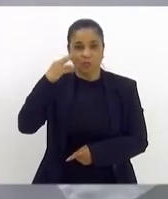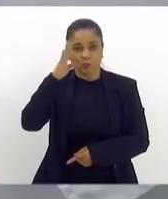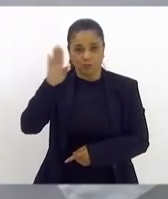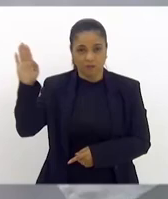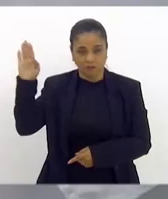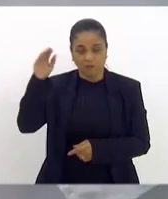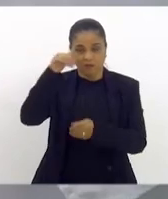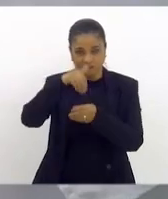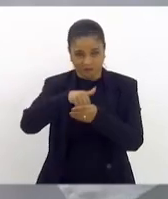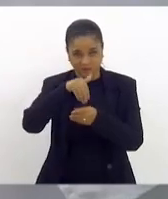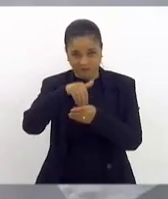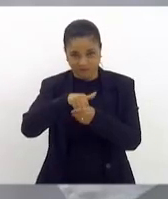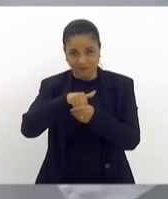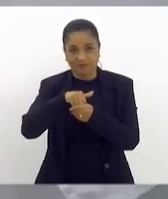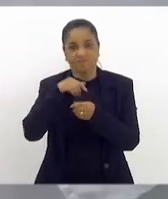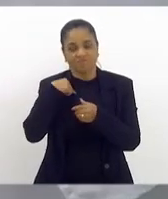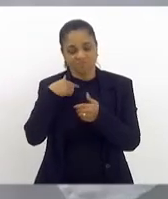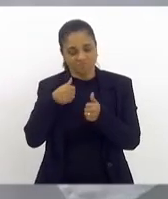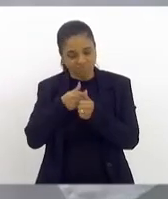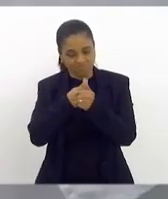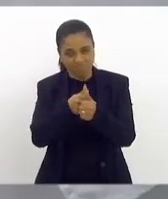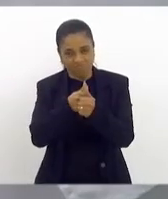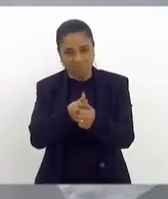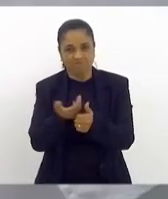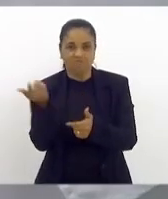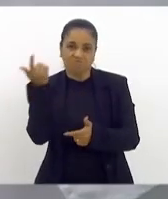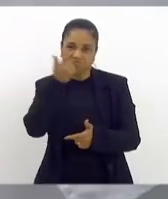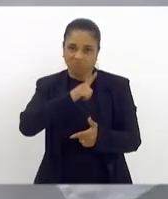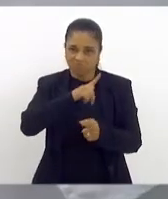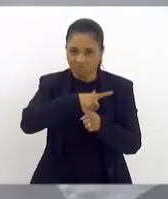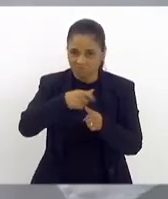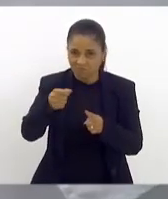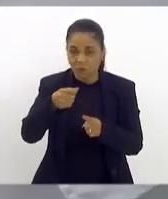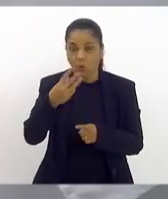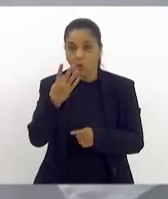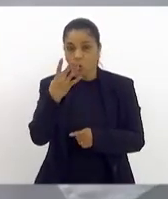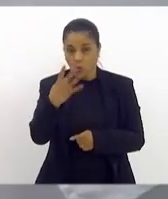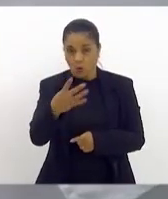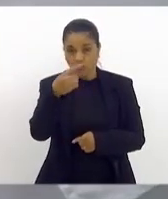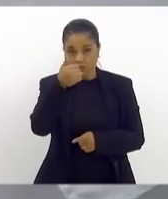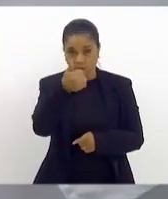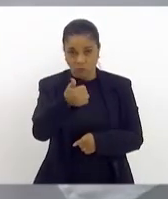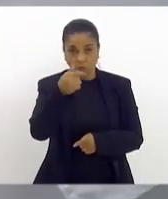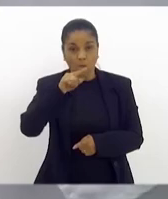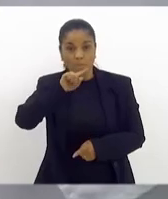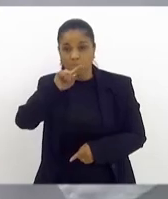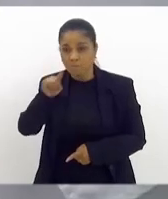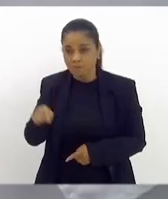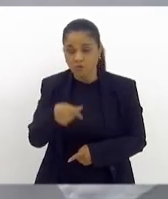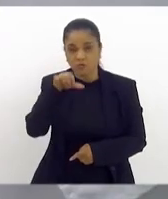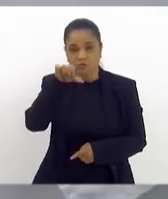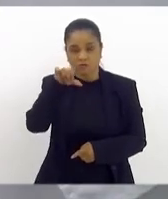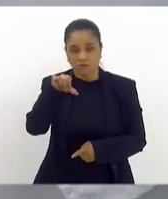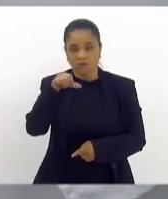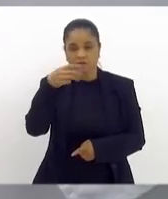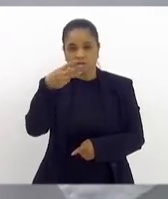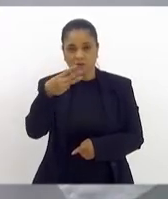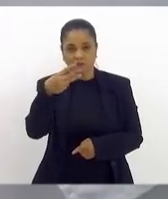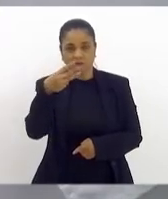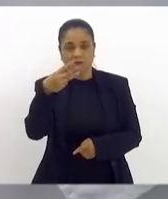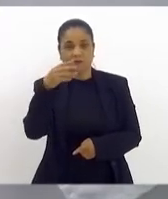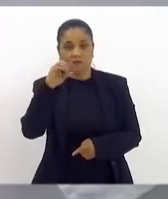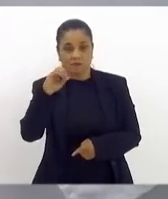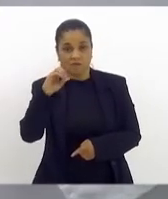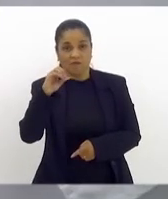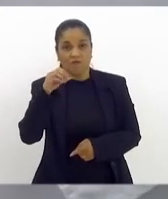estado do Rio de Janeiro me conduzia a esta casa com 41.930 votos e nós estamos aqui exercendo o mandato